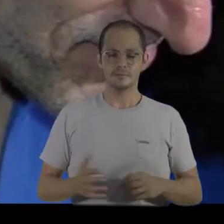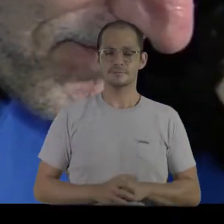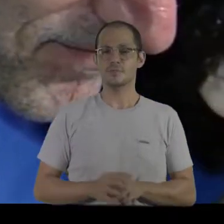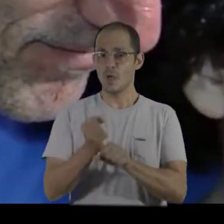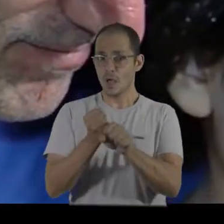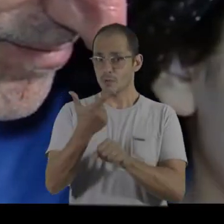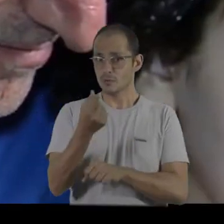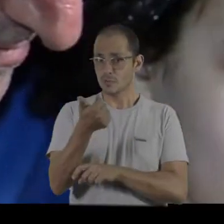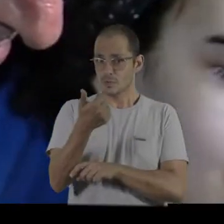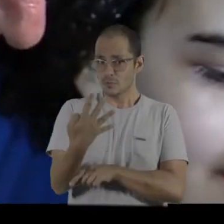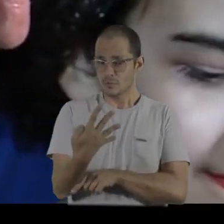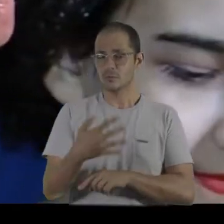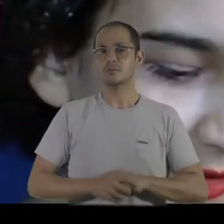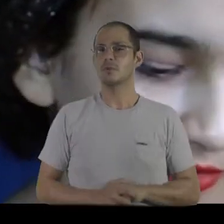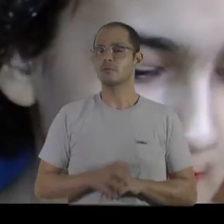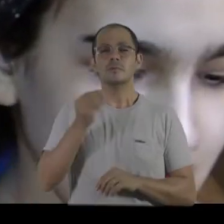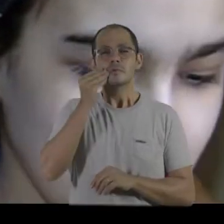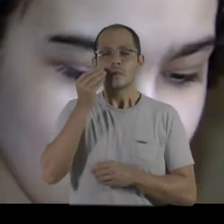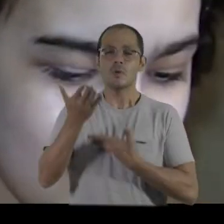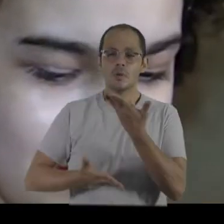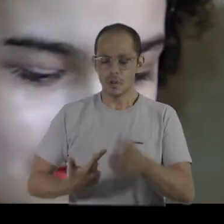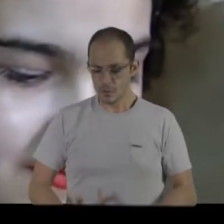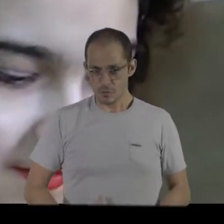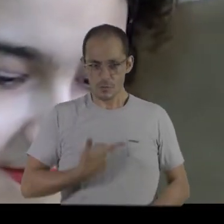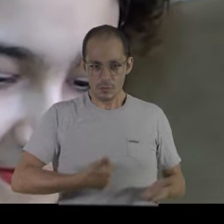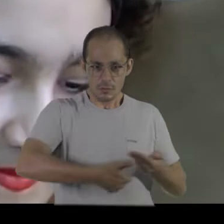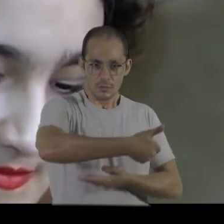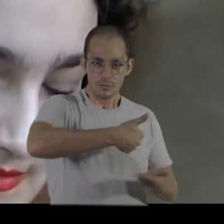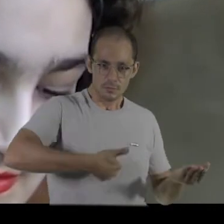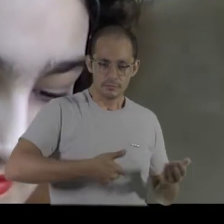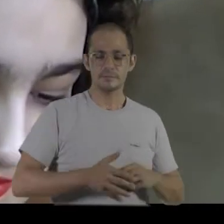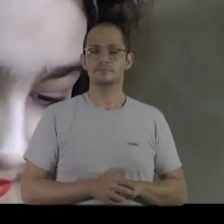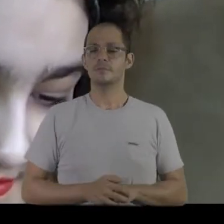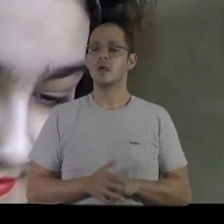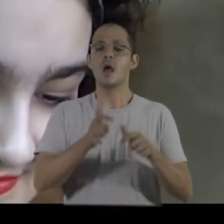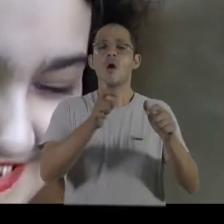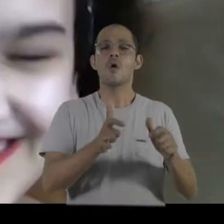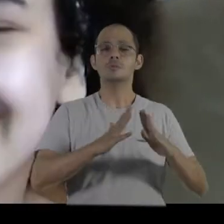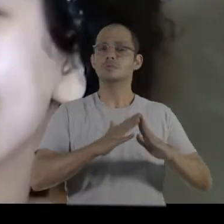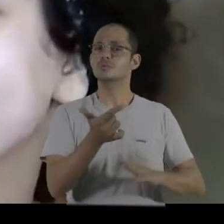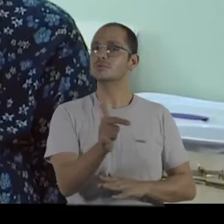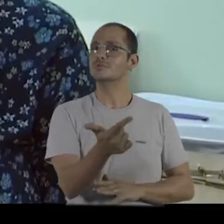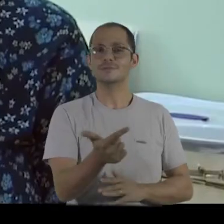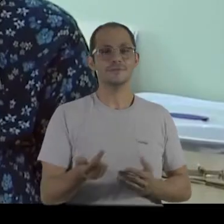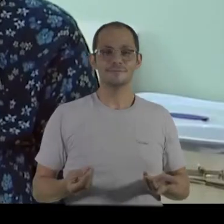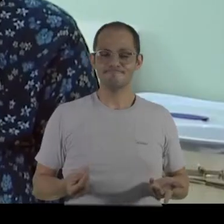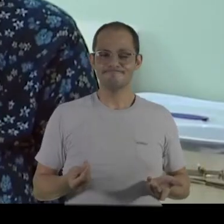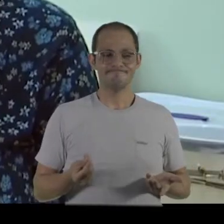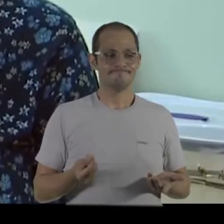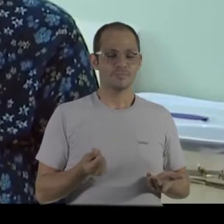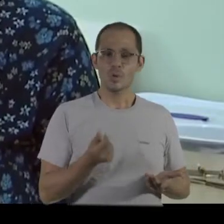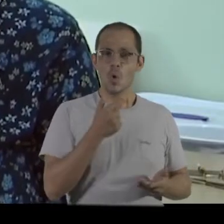No ano de 2014, a gente foi preparando para fazer esse transplante. O local onde a gente morava não tinha condição.